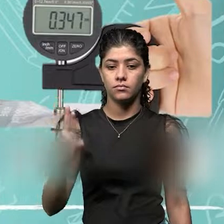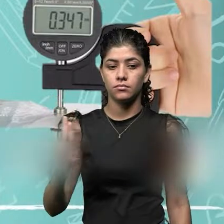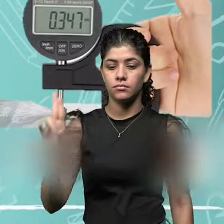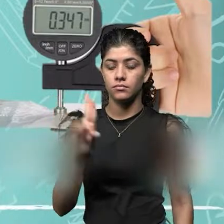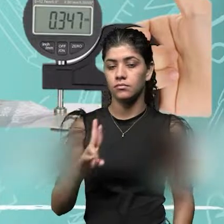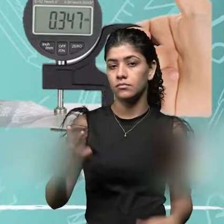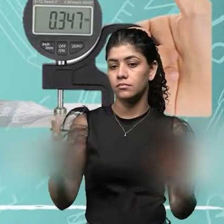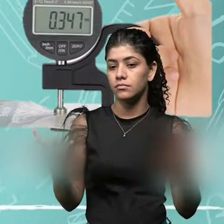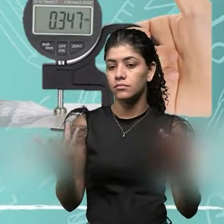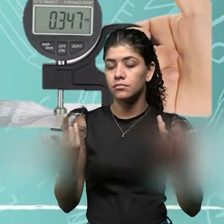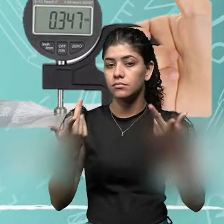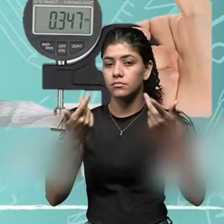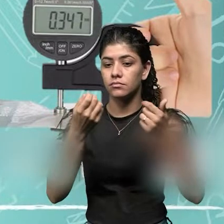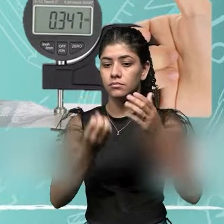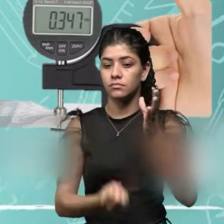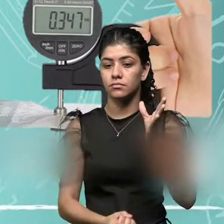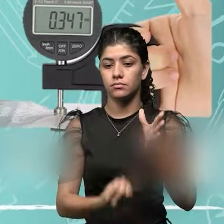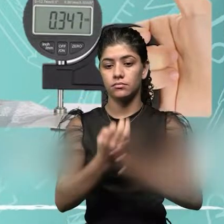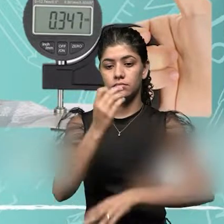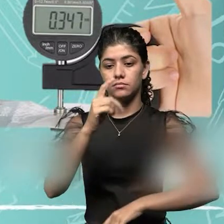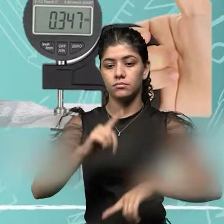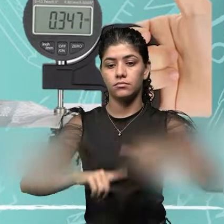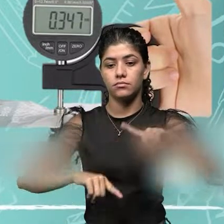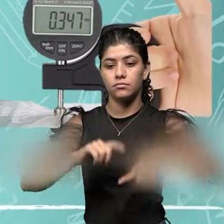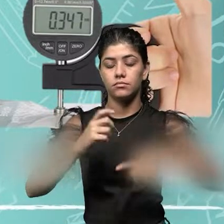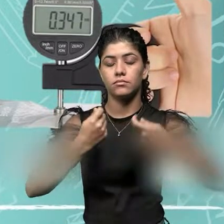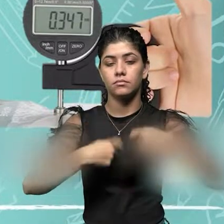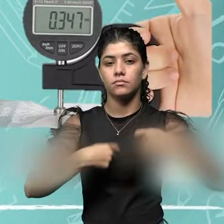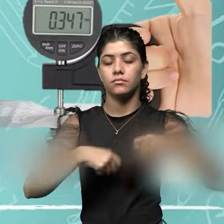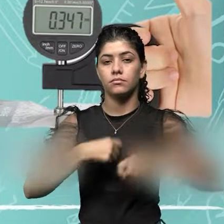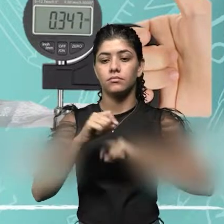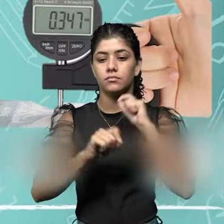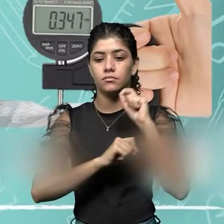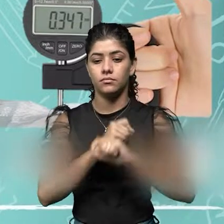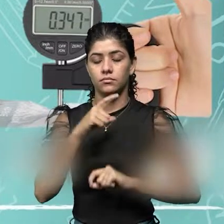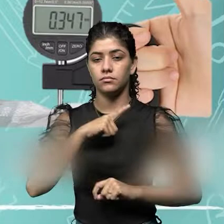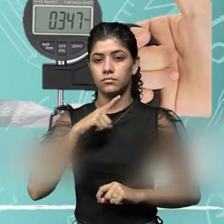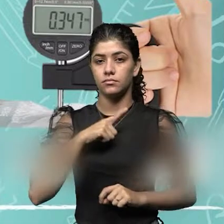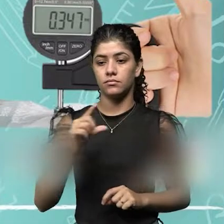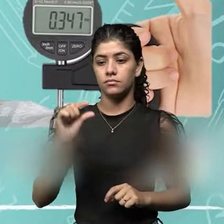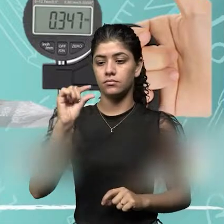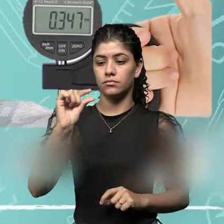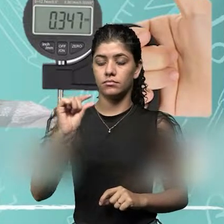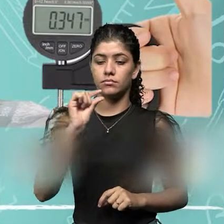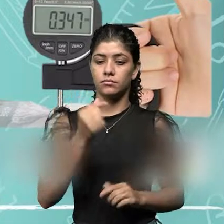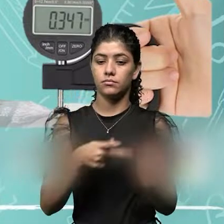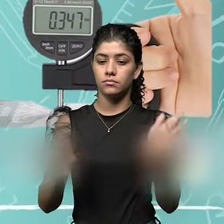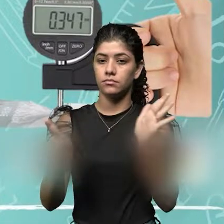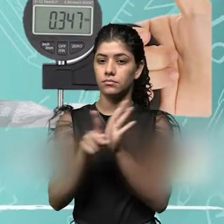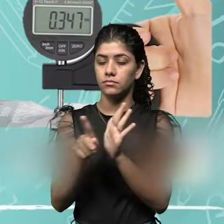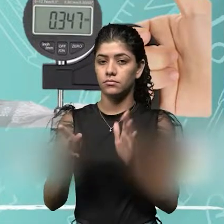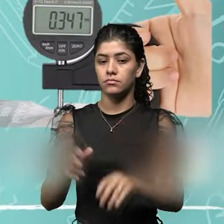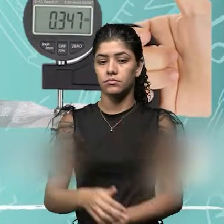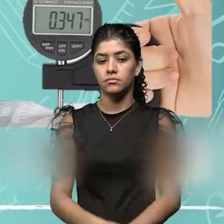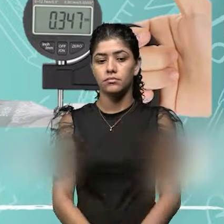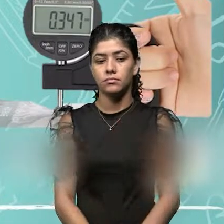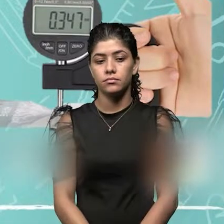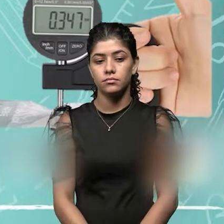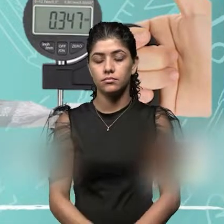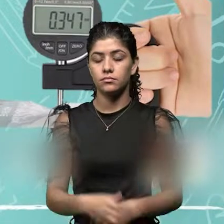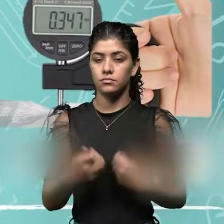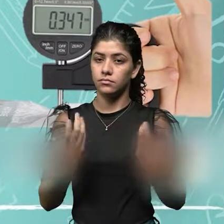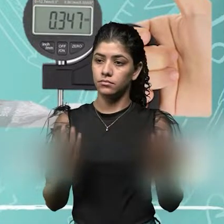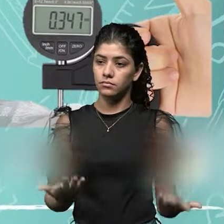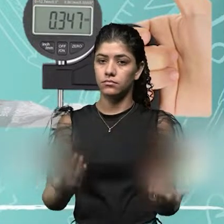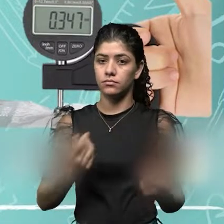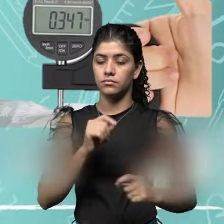fabricação de materiais que precisam ter uma espessura específica. Então, esse